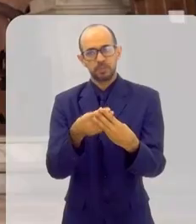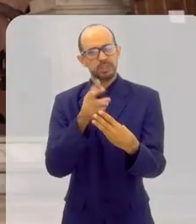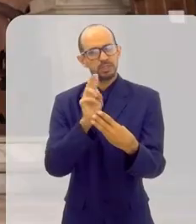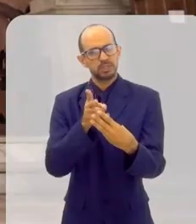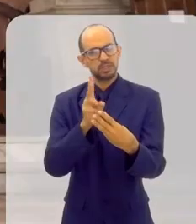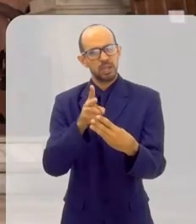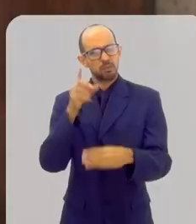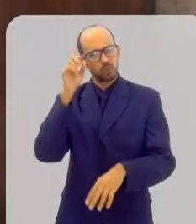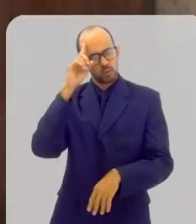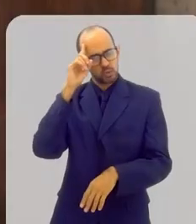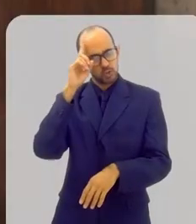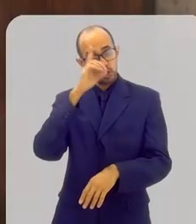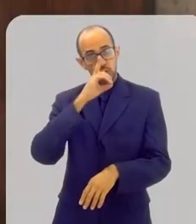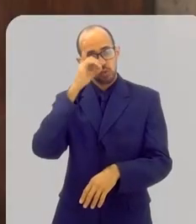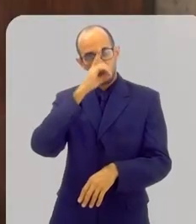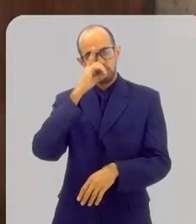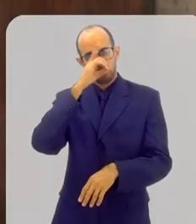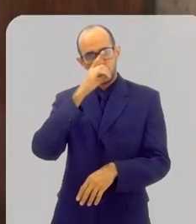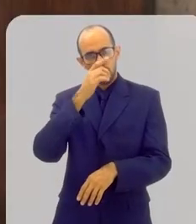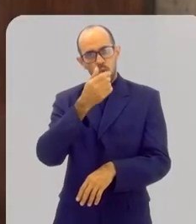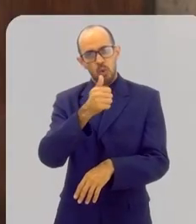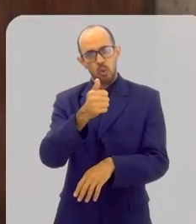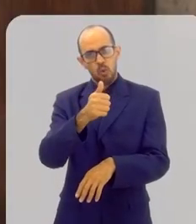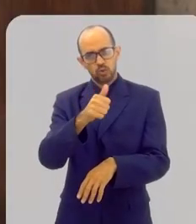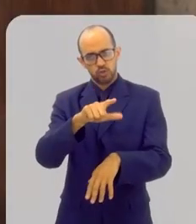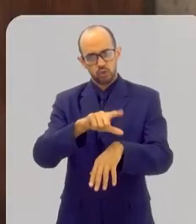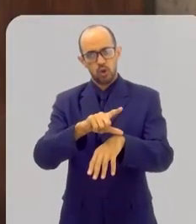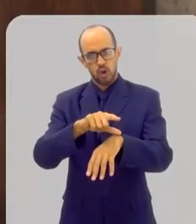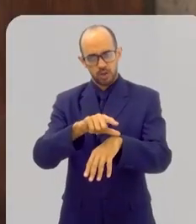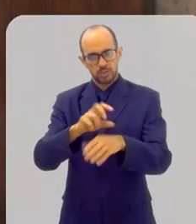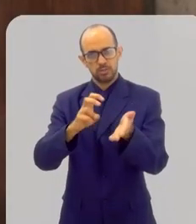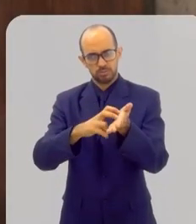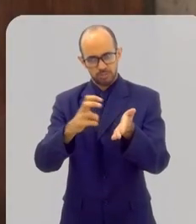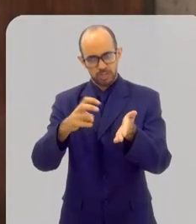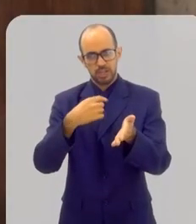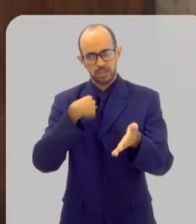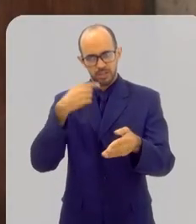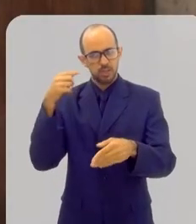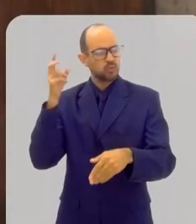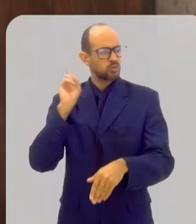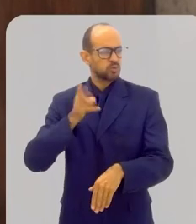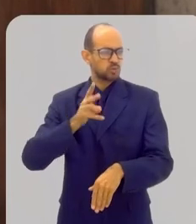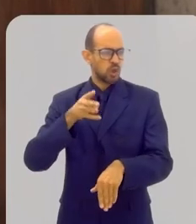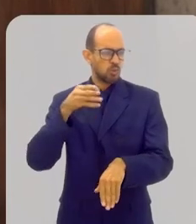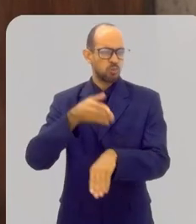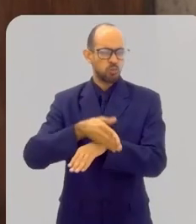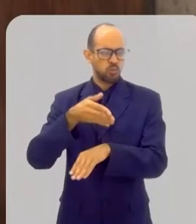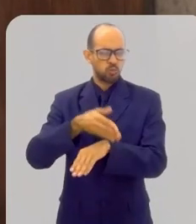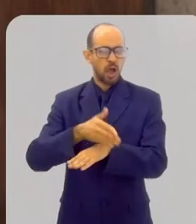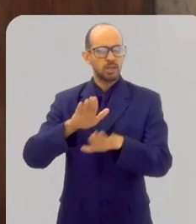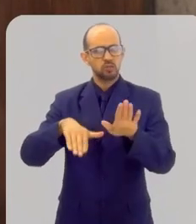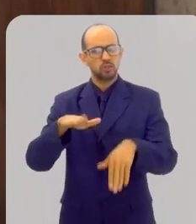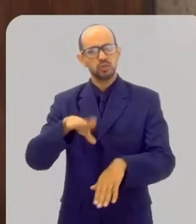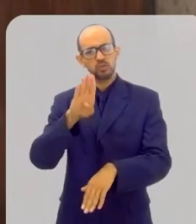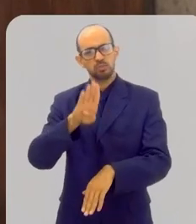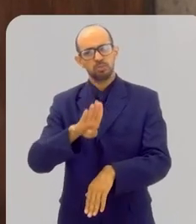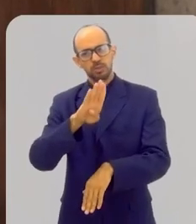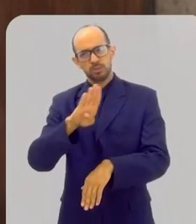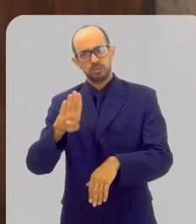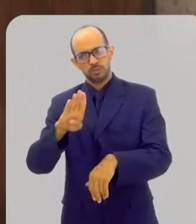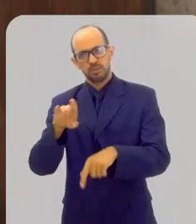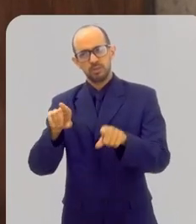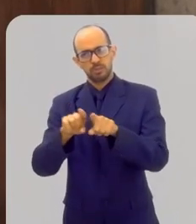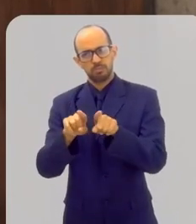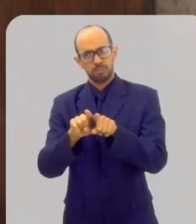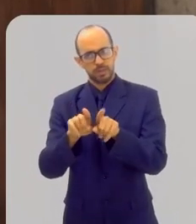estou explicando aqui, todos os domingos, às 11 horas da manhã. Eu estou sempre aqui. Às vezes, o nosso bispo também